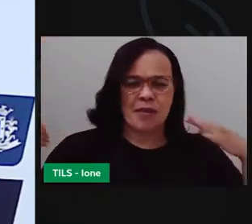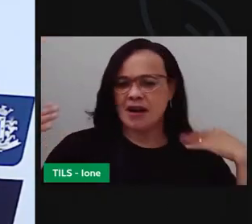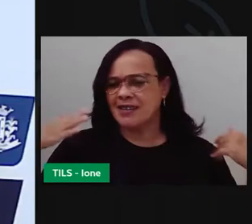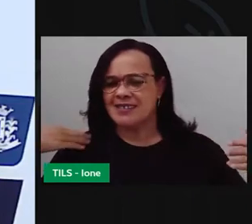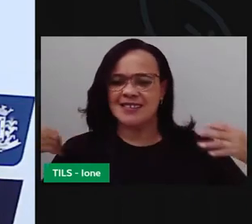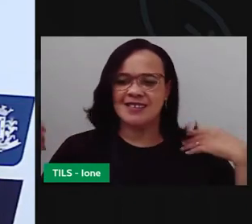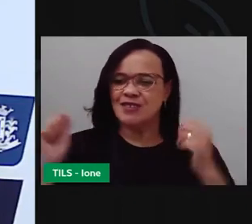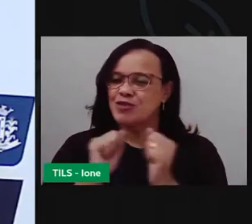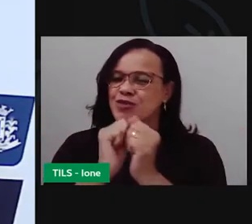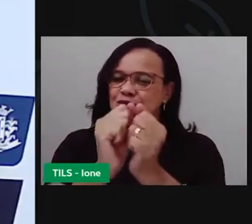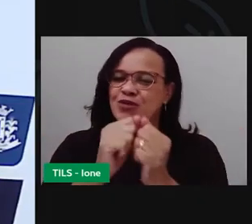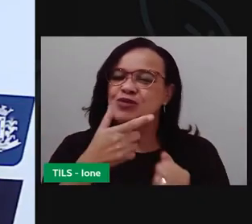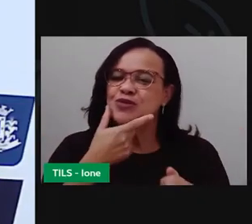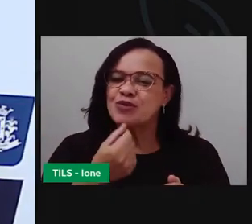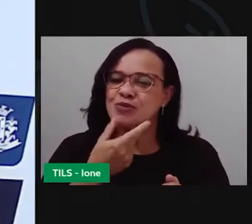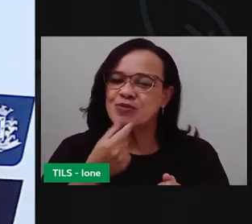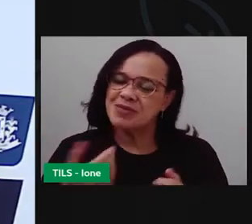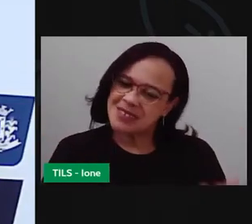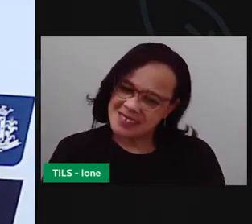Damião.